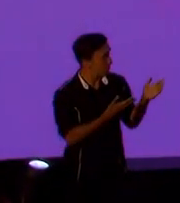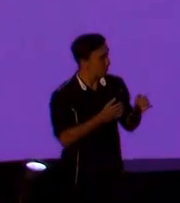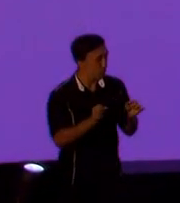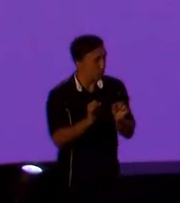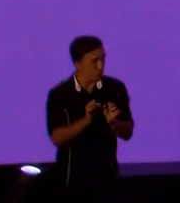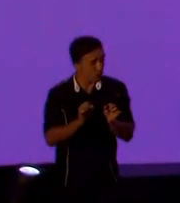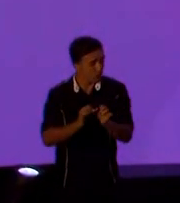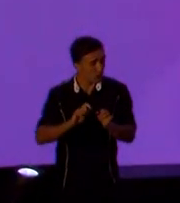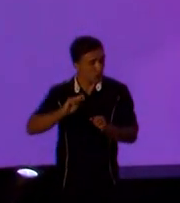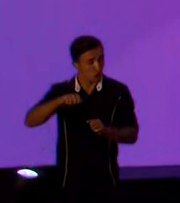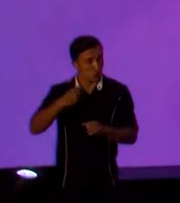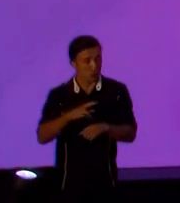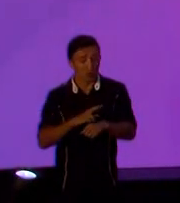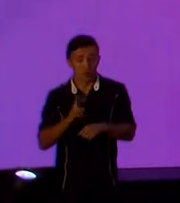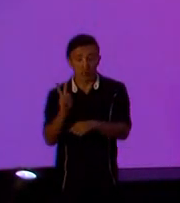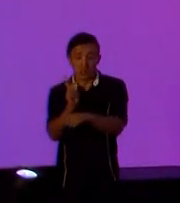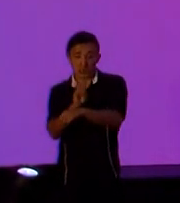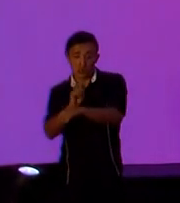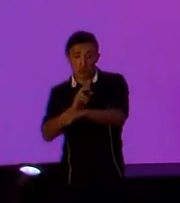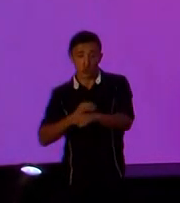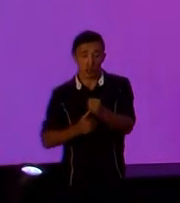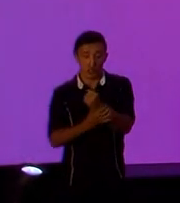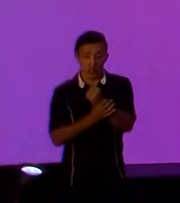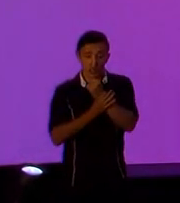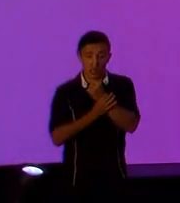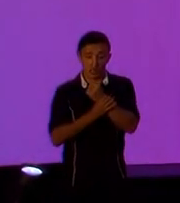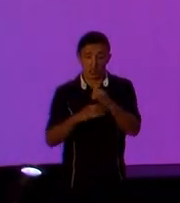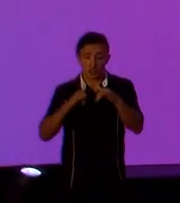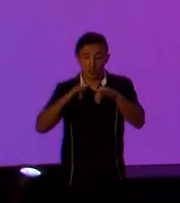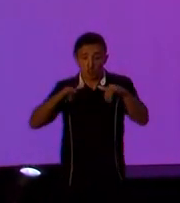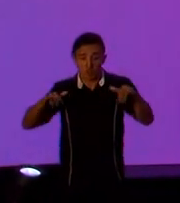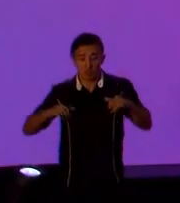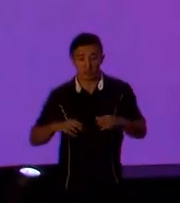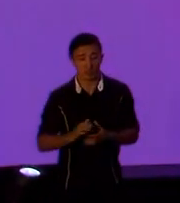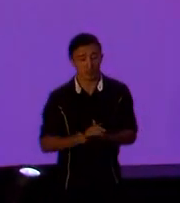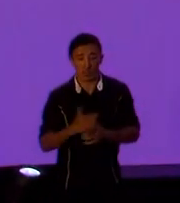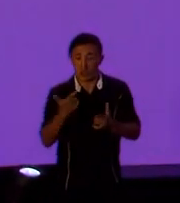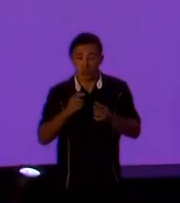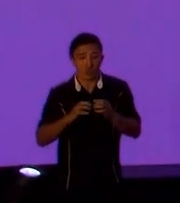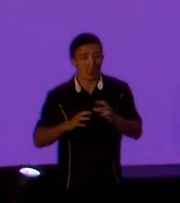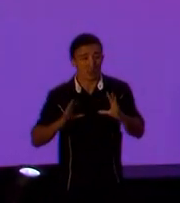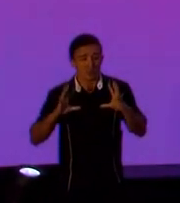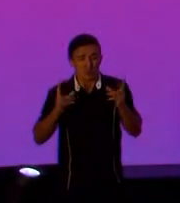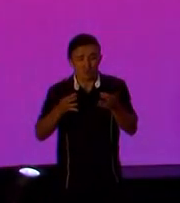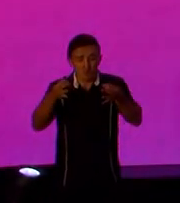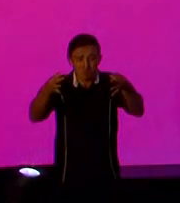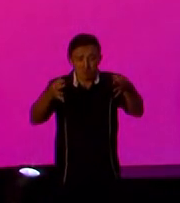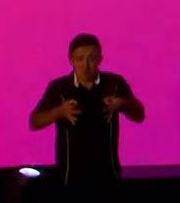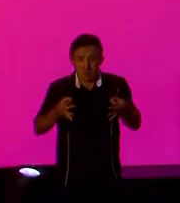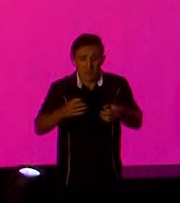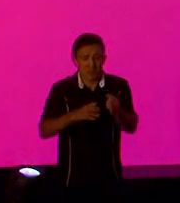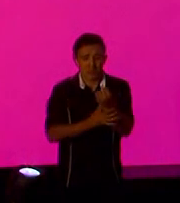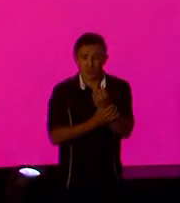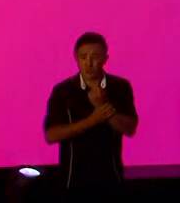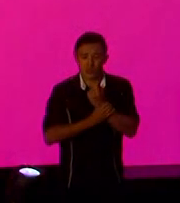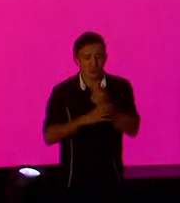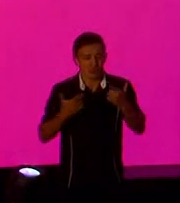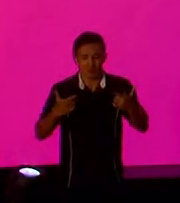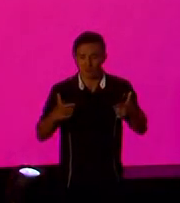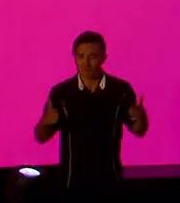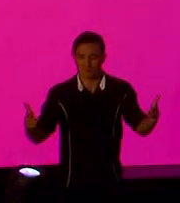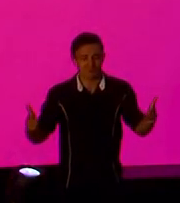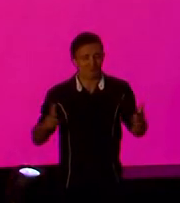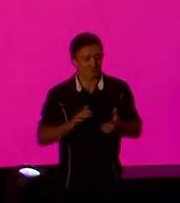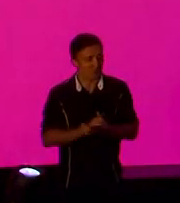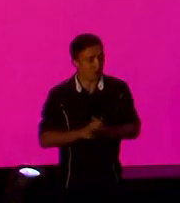uma reflexão sobre a segurança da informação. Não existe sistema 100% seguro, isso a gente vê todo dia. Agora,